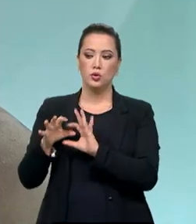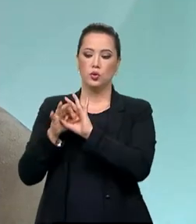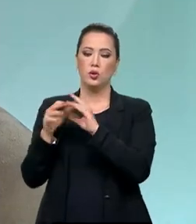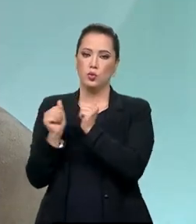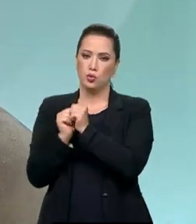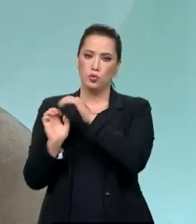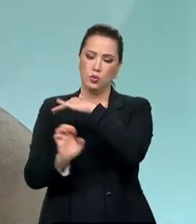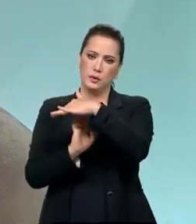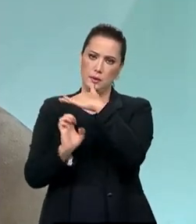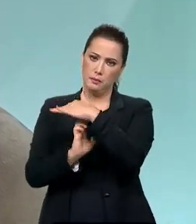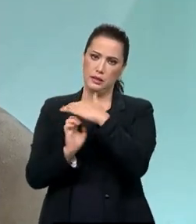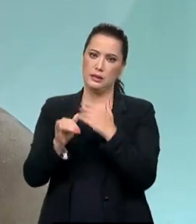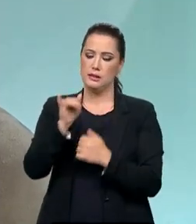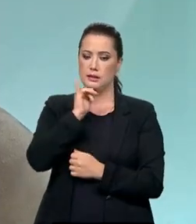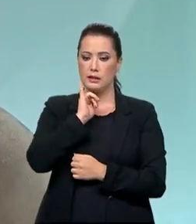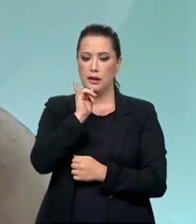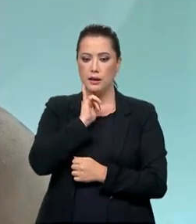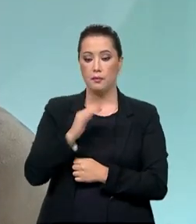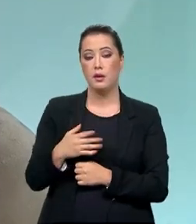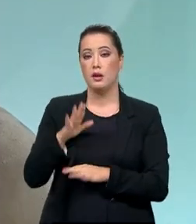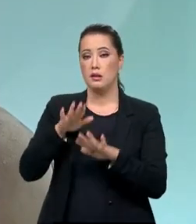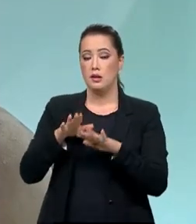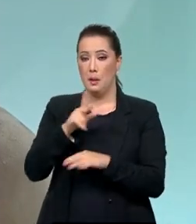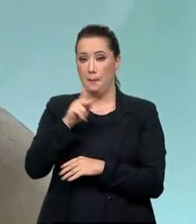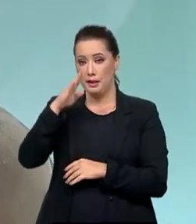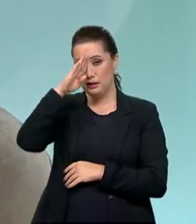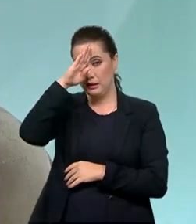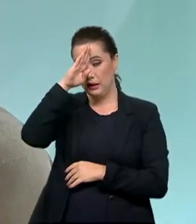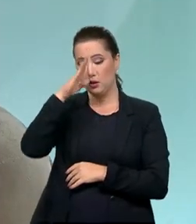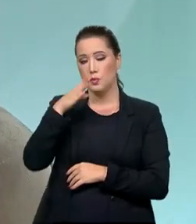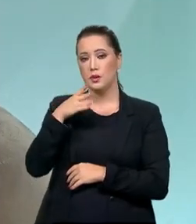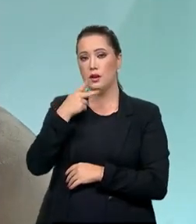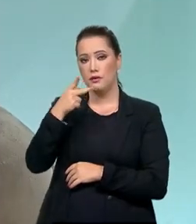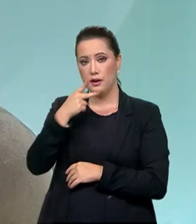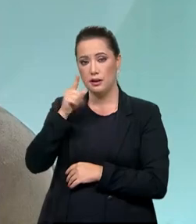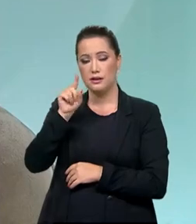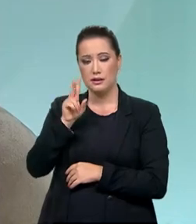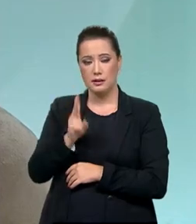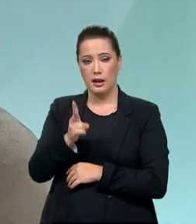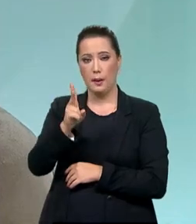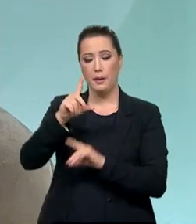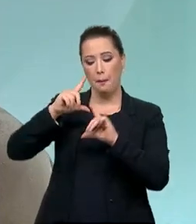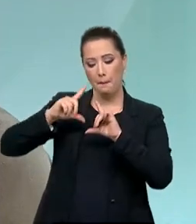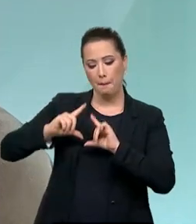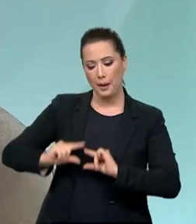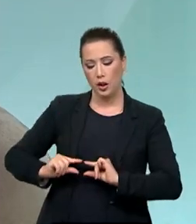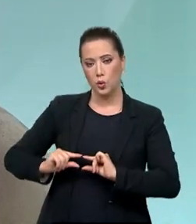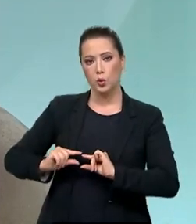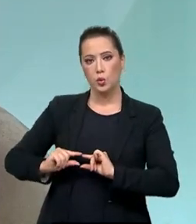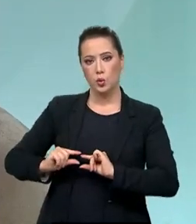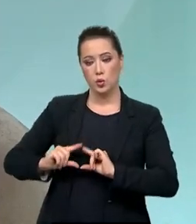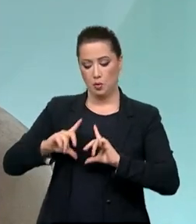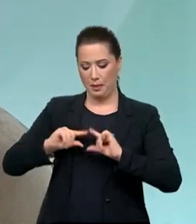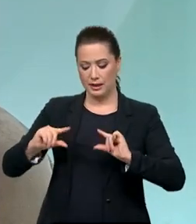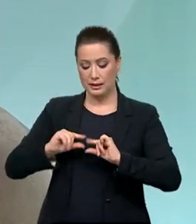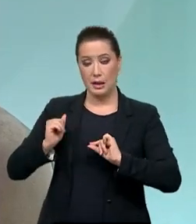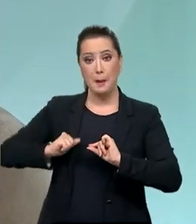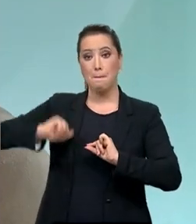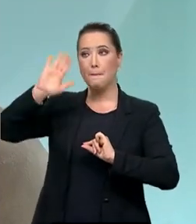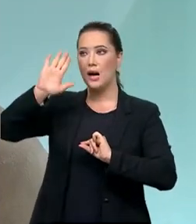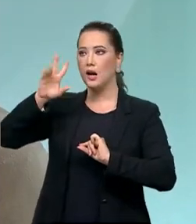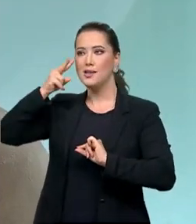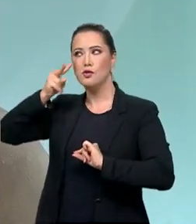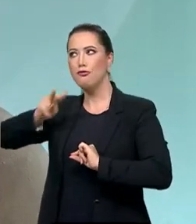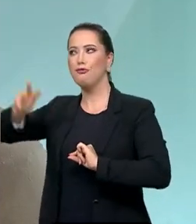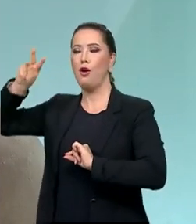empresas. O presidente fala, menos Brasília, mais Brasil, e nós gritamos mais sociedade civil. E mais sociedade civil para nós foi escolher as